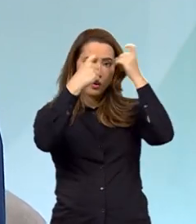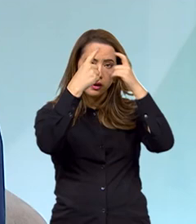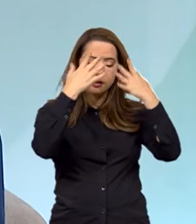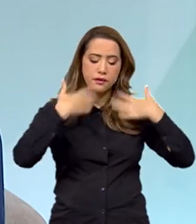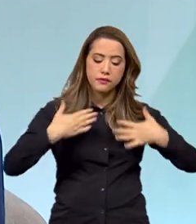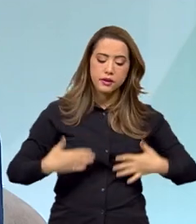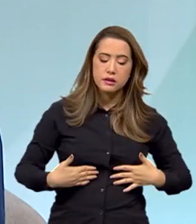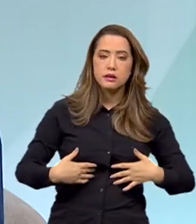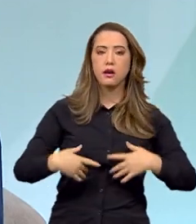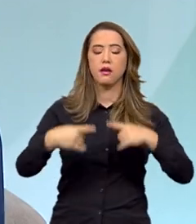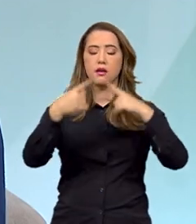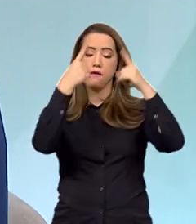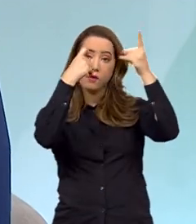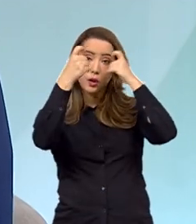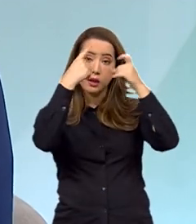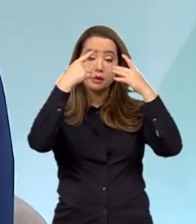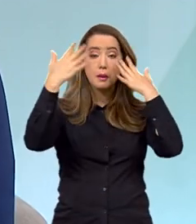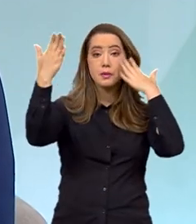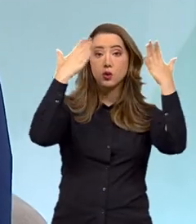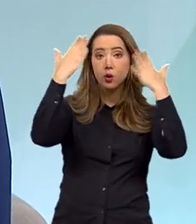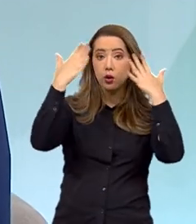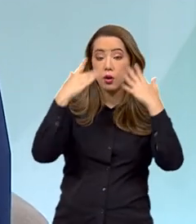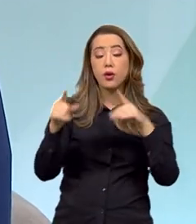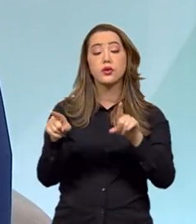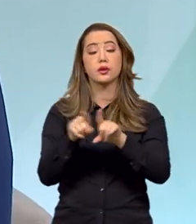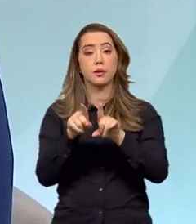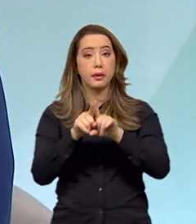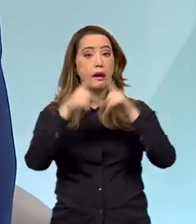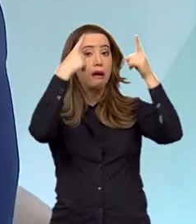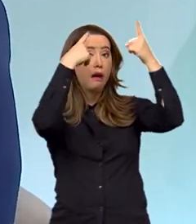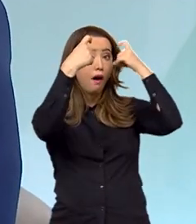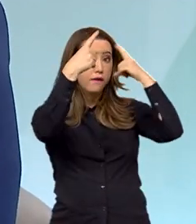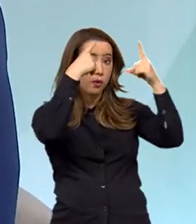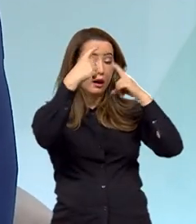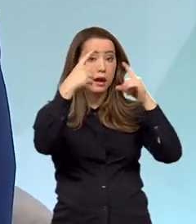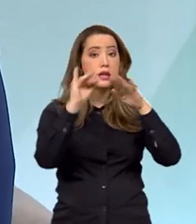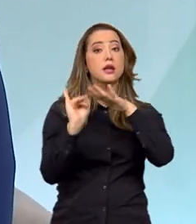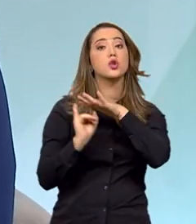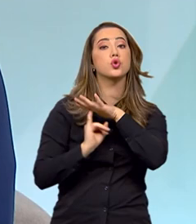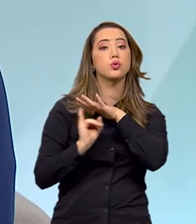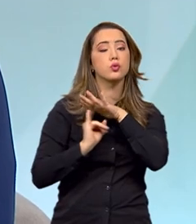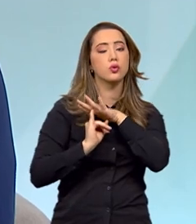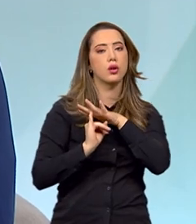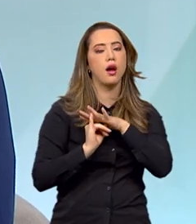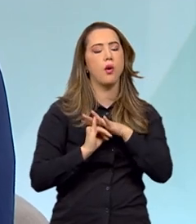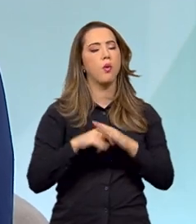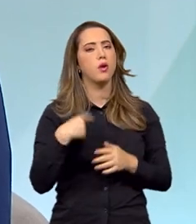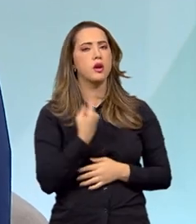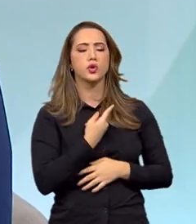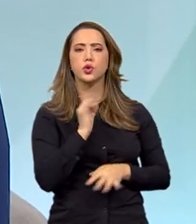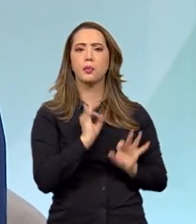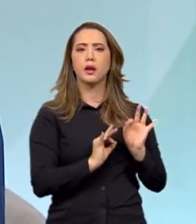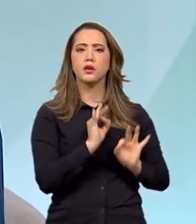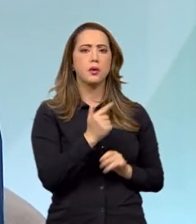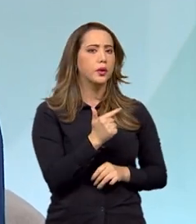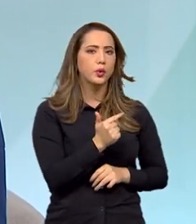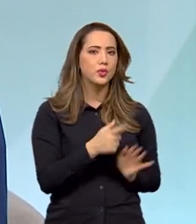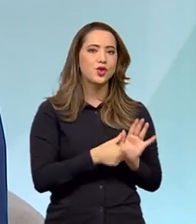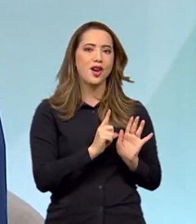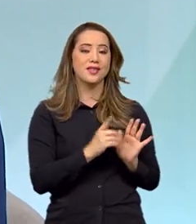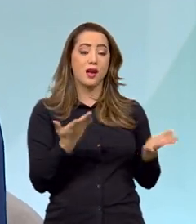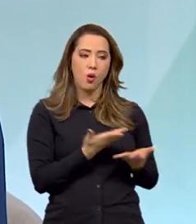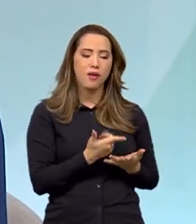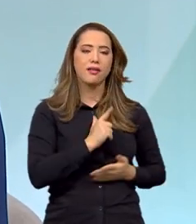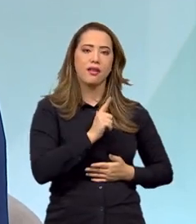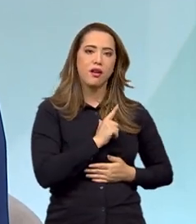violência de Estado, inclusive, né? E nós não tínhamos um plano que abarcasse todas essas violências. E agora nós temos, né? Com o